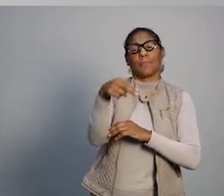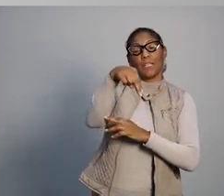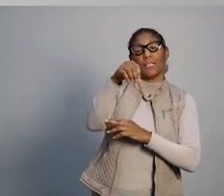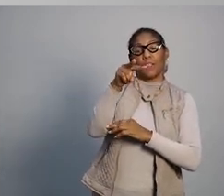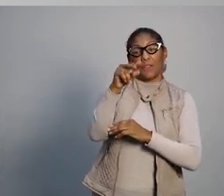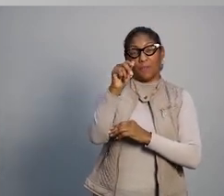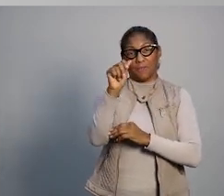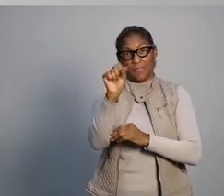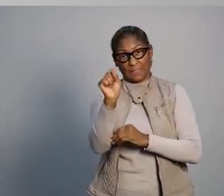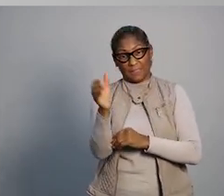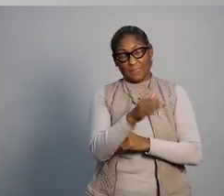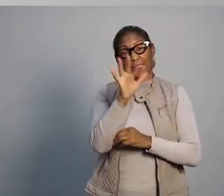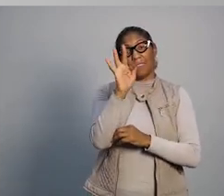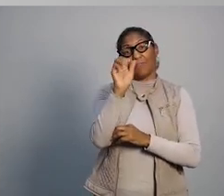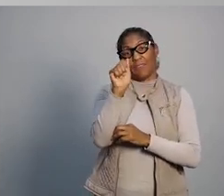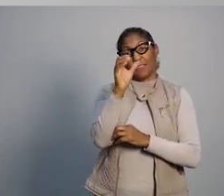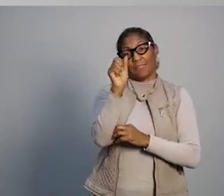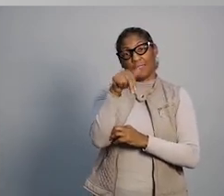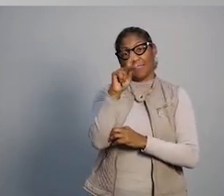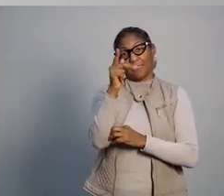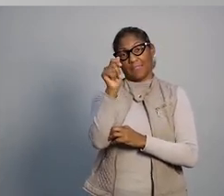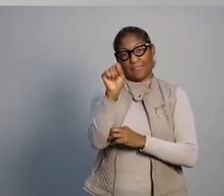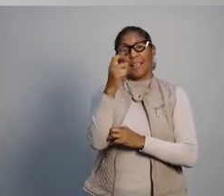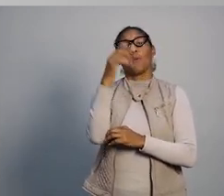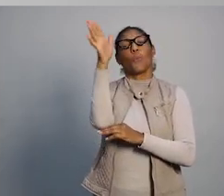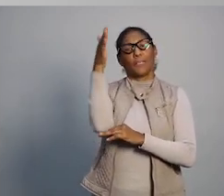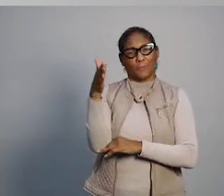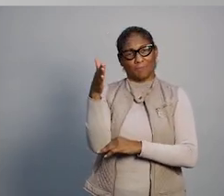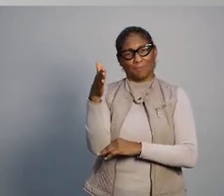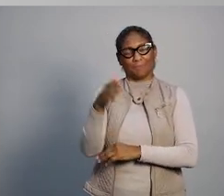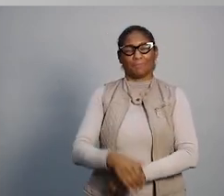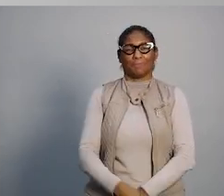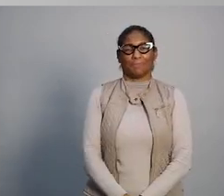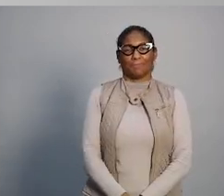.estado.rs.gov.br Legenda Legenda Jr Laboratório